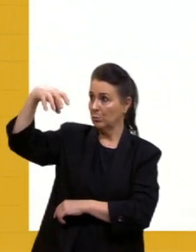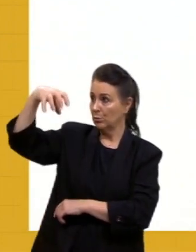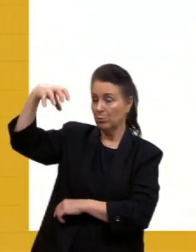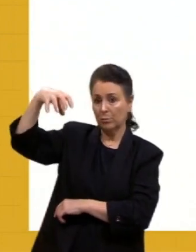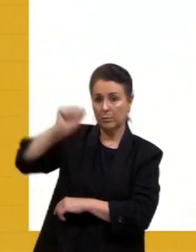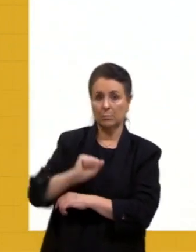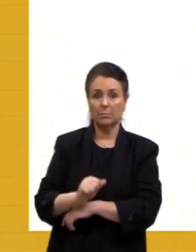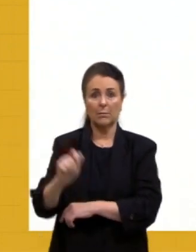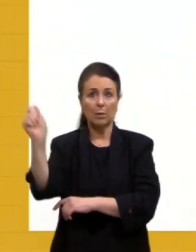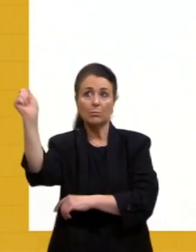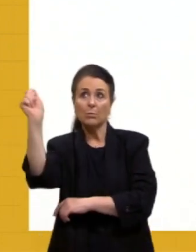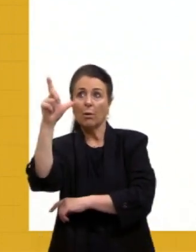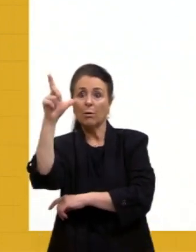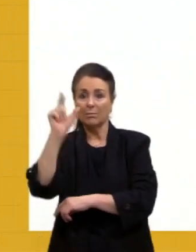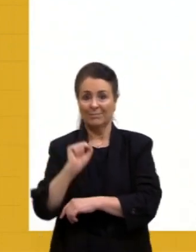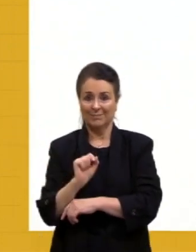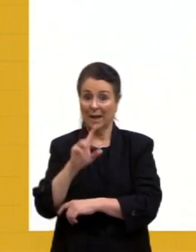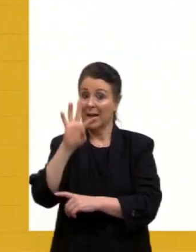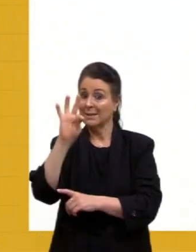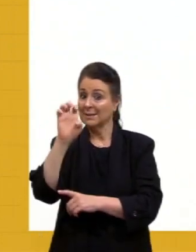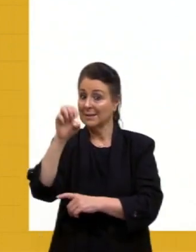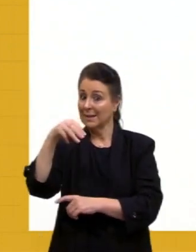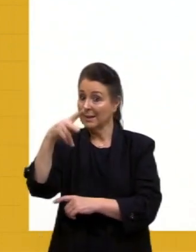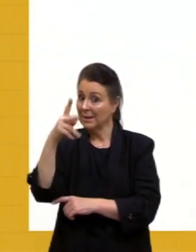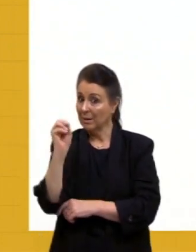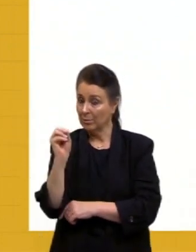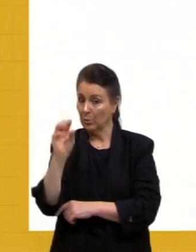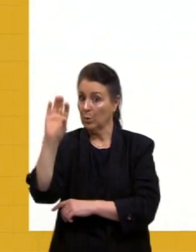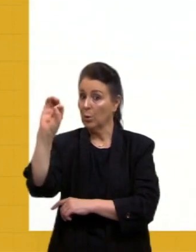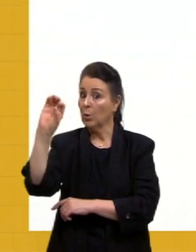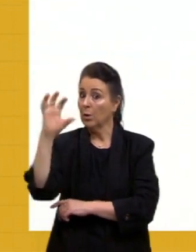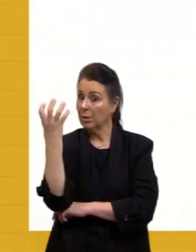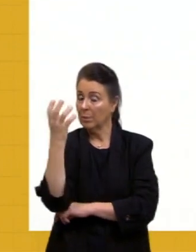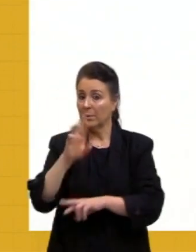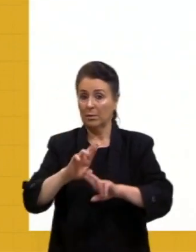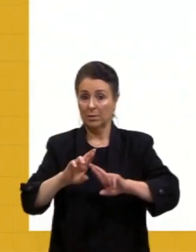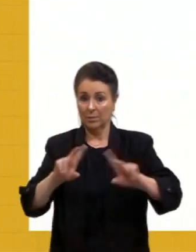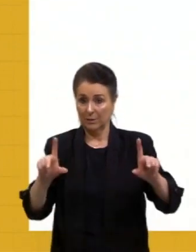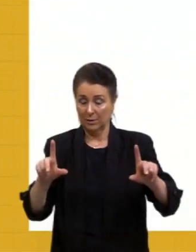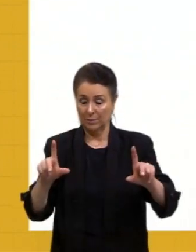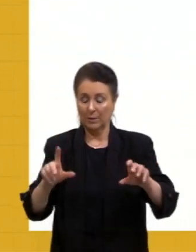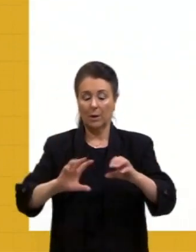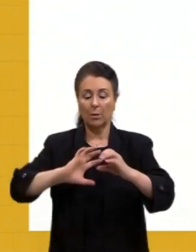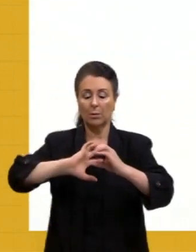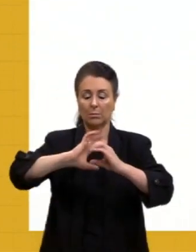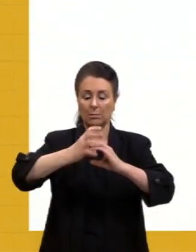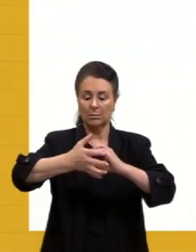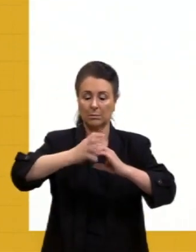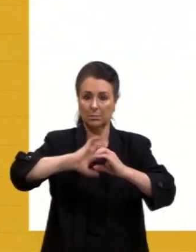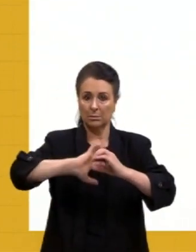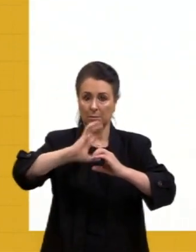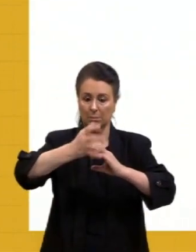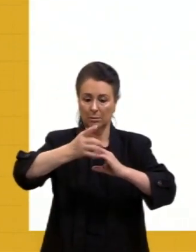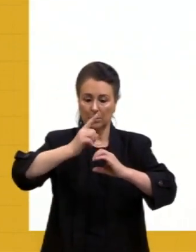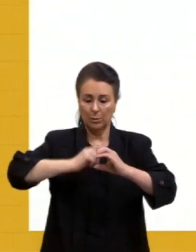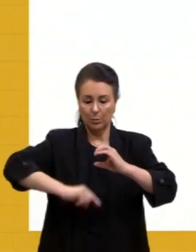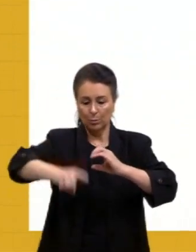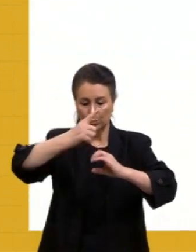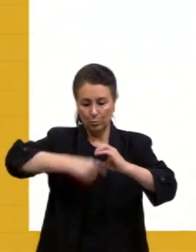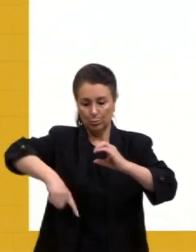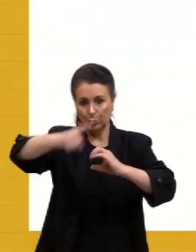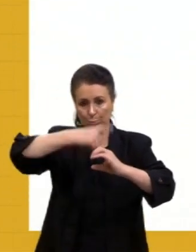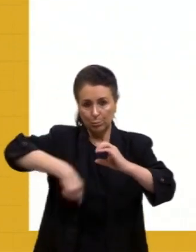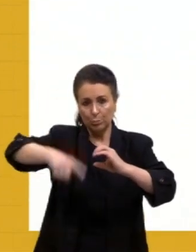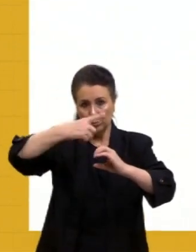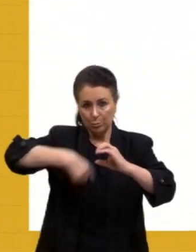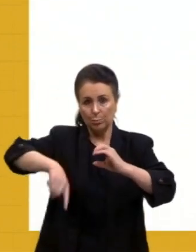Está agorizada. E aí, então, eu entro para vocês sobre essa circulação geral da atmosfera. Nós temos massas de ar,